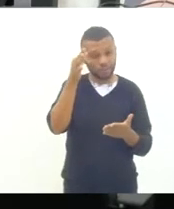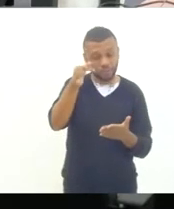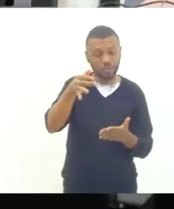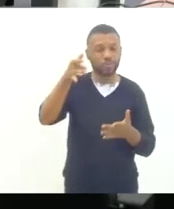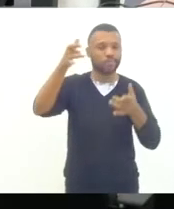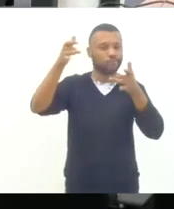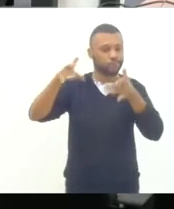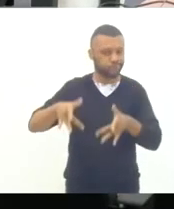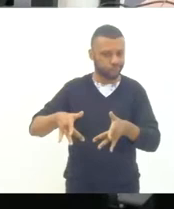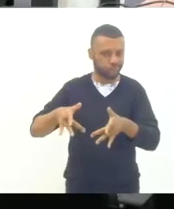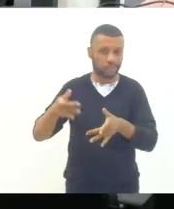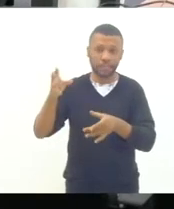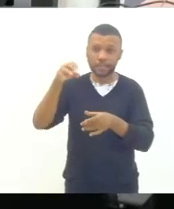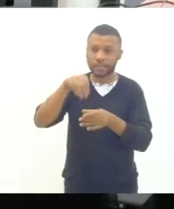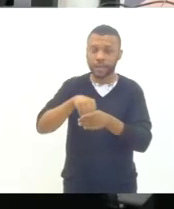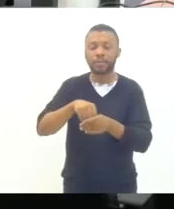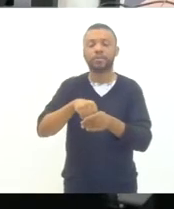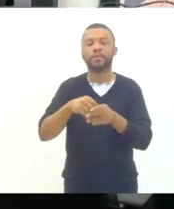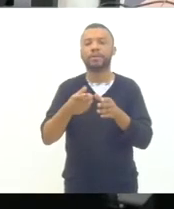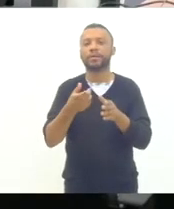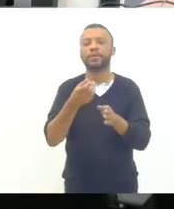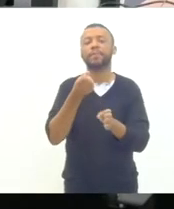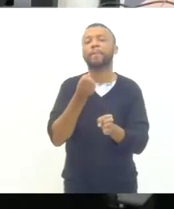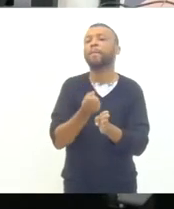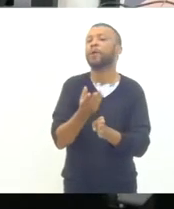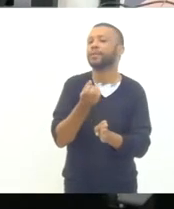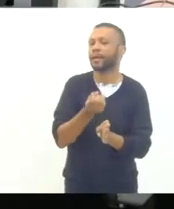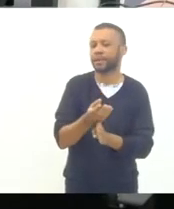nessas modalidades que temos de educação integral.